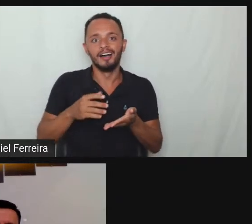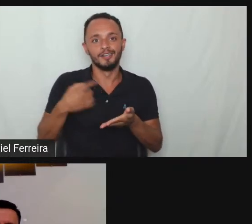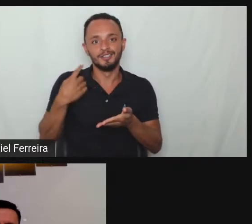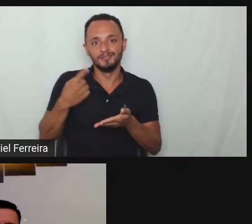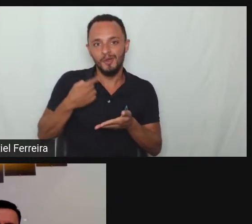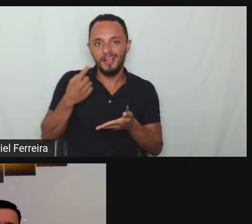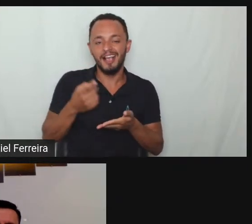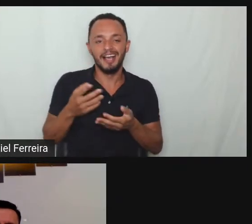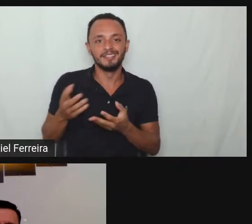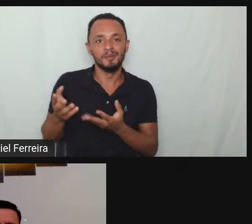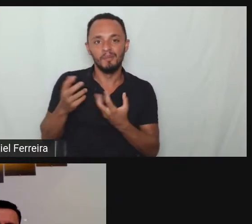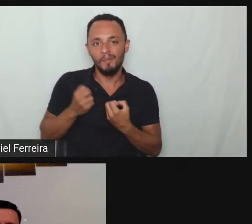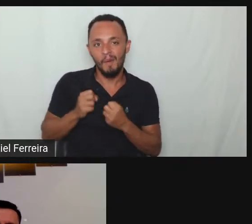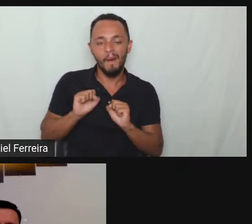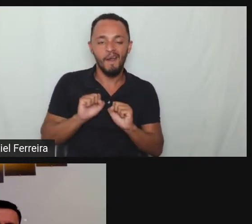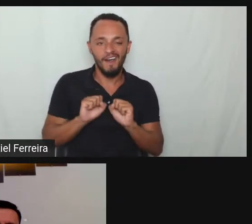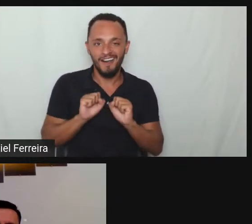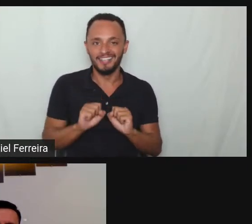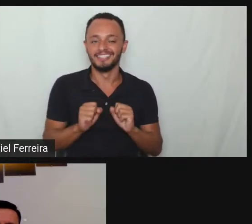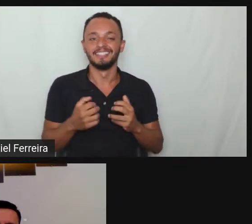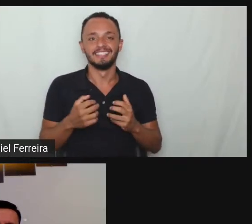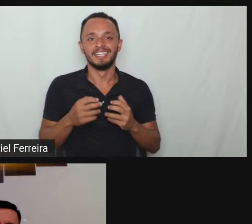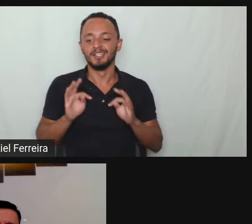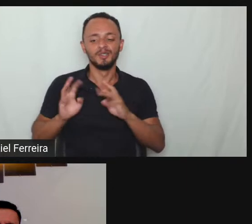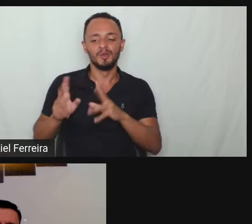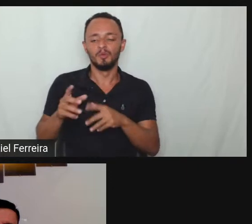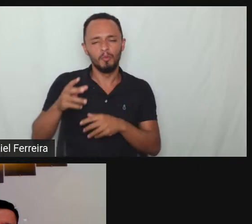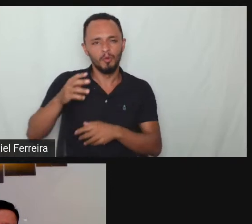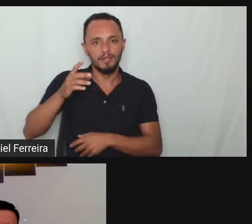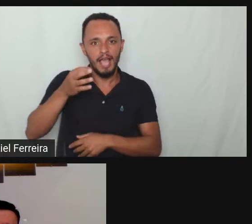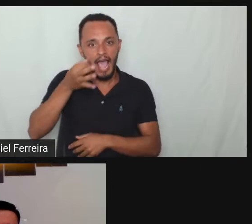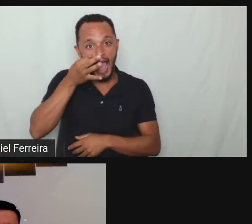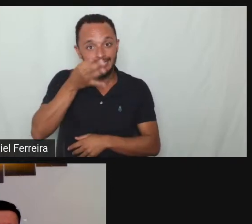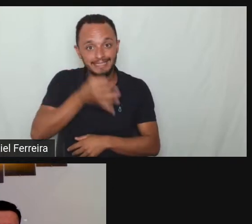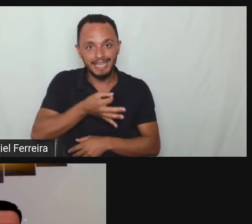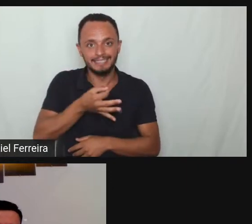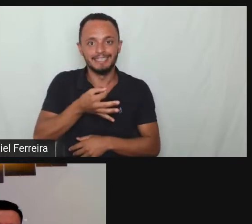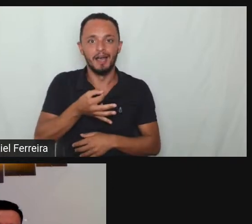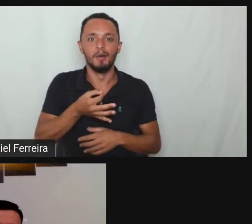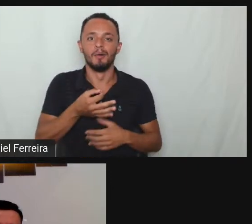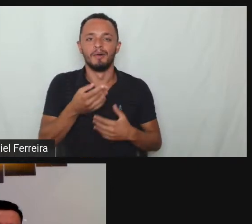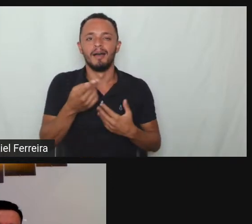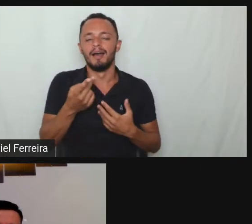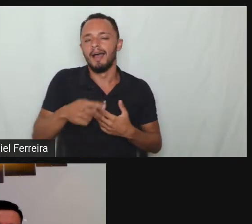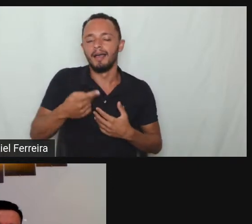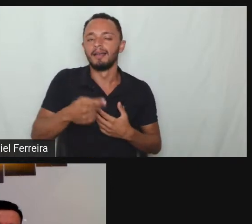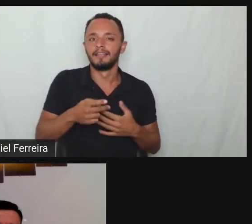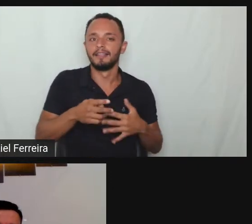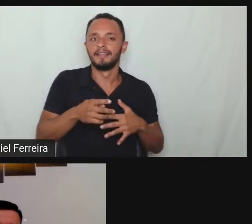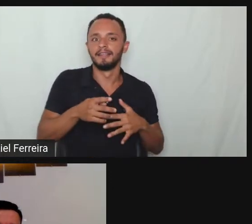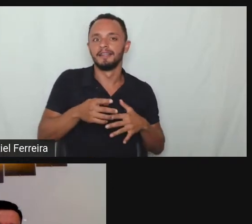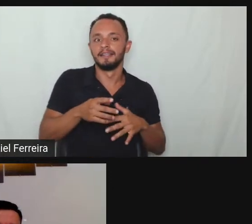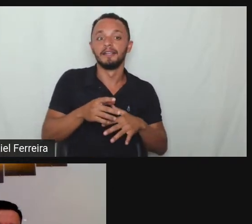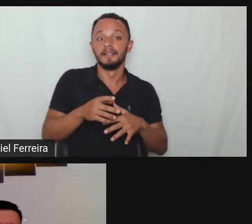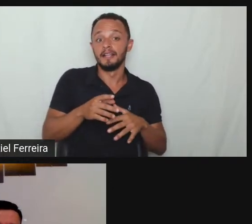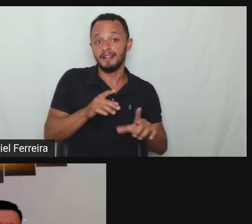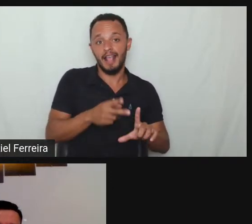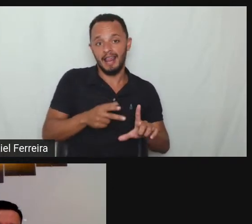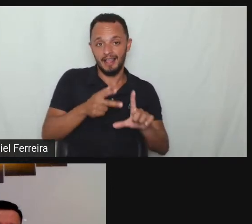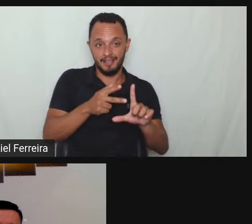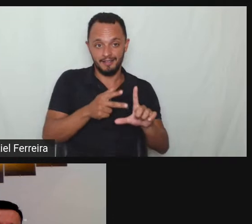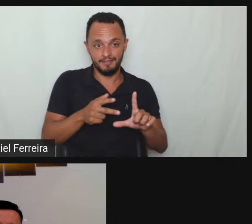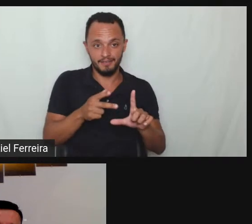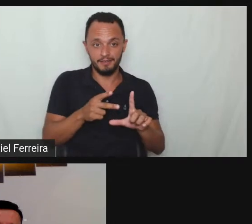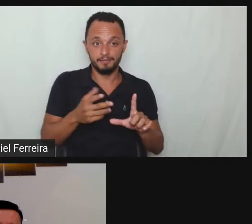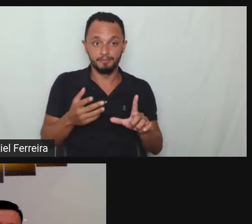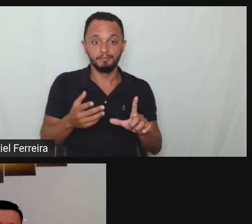o pessoal que tá sempre ligado no canal e tá fazendo trabalho então a gente foi uma palestra como é que eu vou enfrentar o link tá na descrição